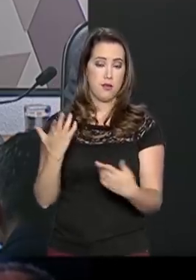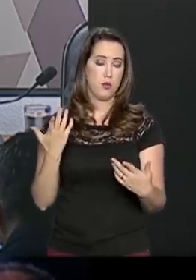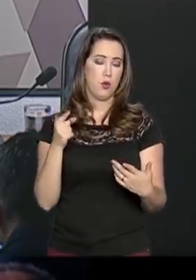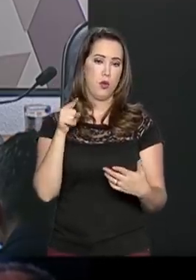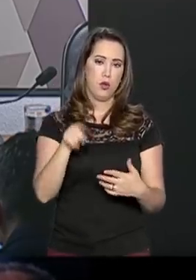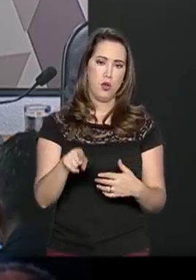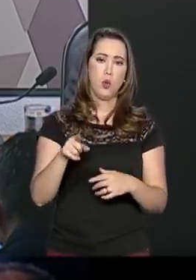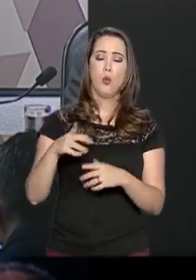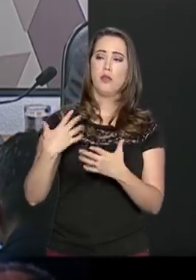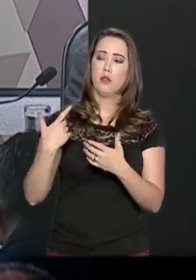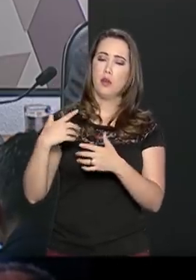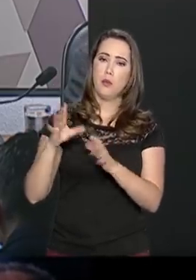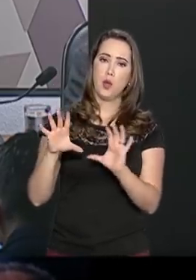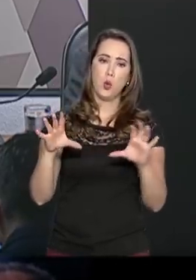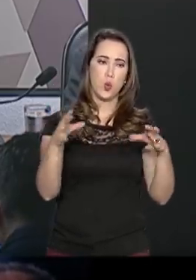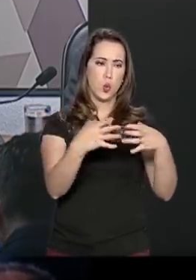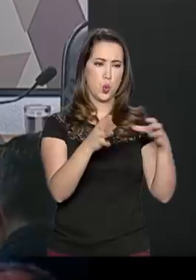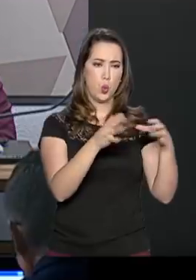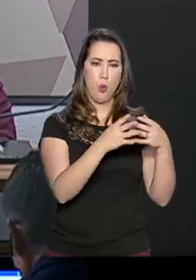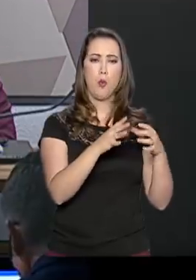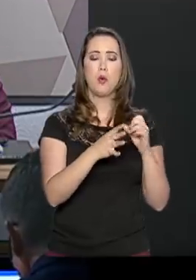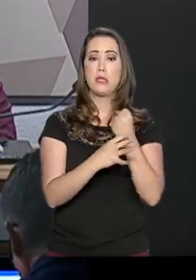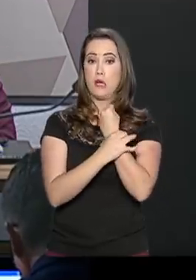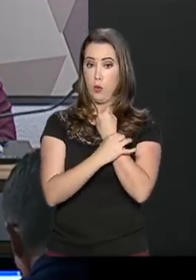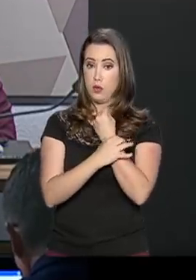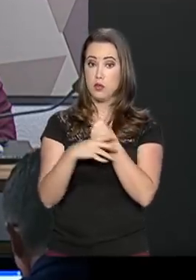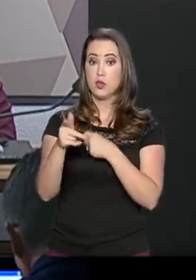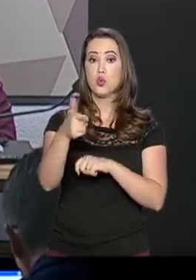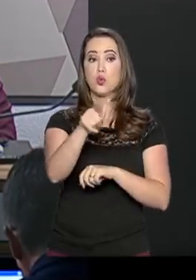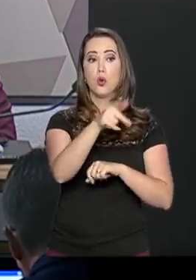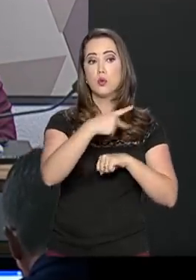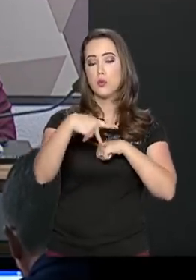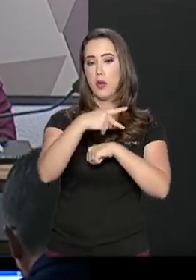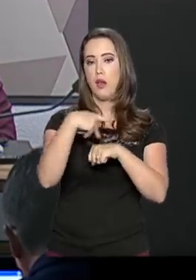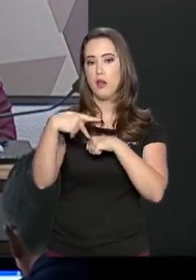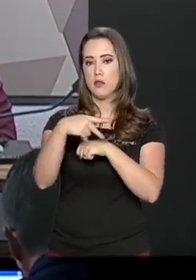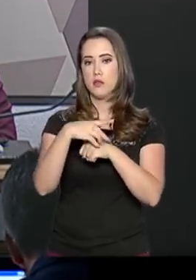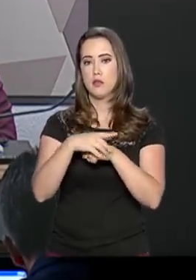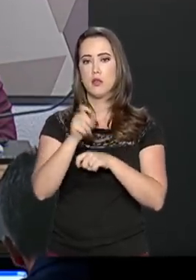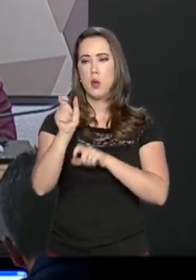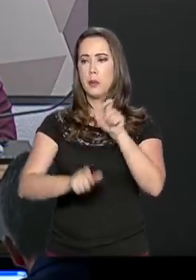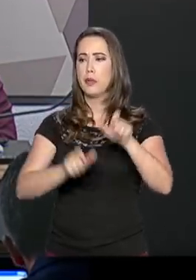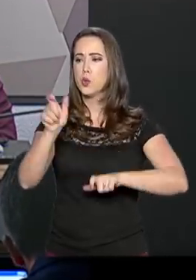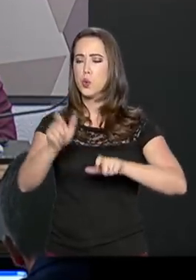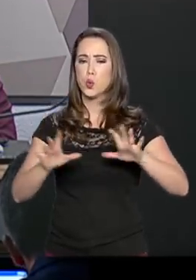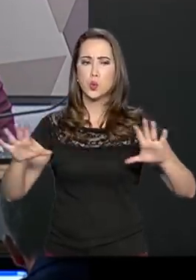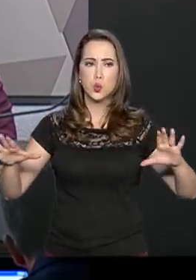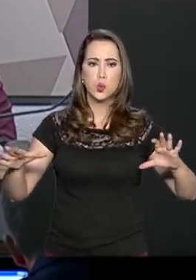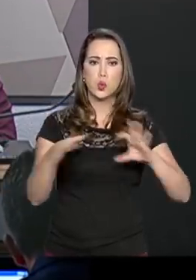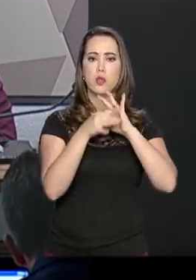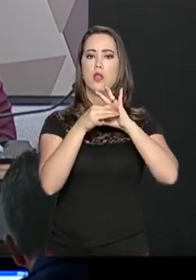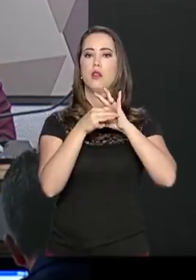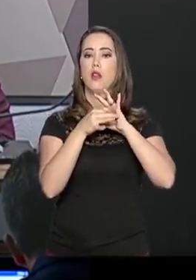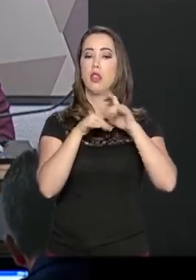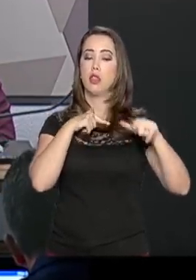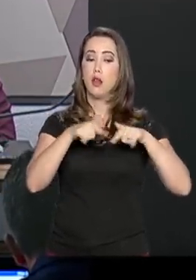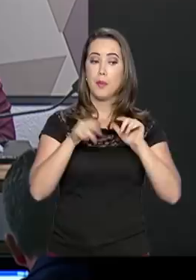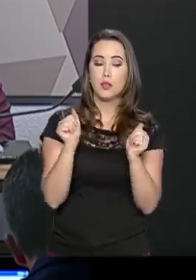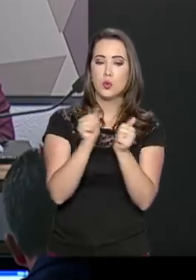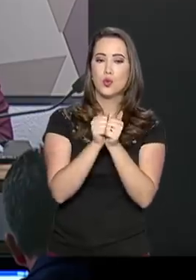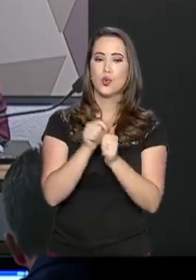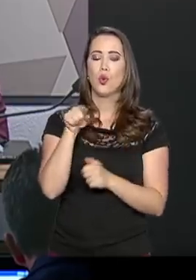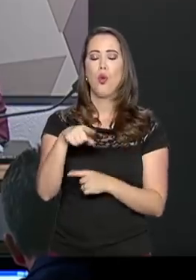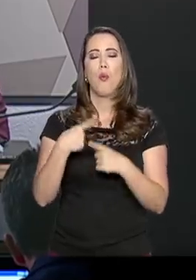dos países circunvizinhos e esses escritórios vão trabalhar conjuntos. Por que Foz do Iguaçu? Porque há uma grande